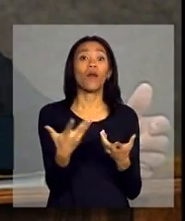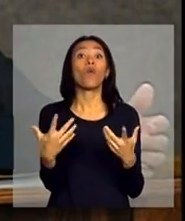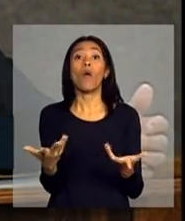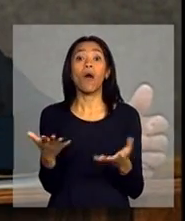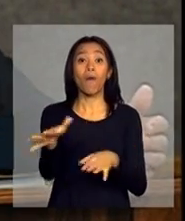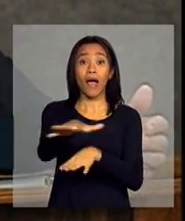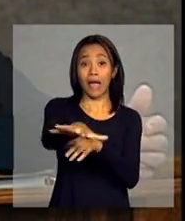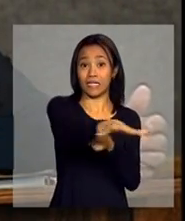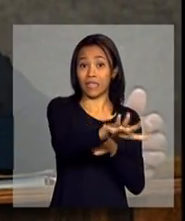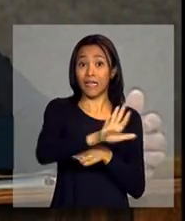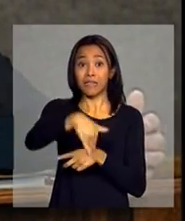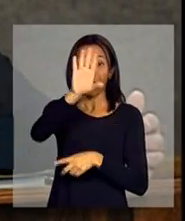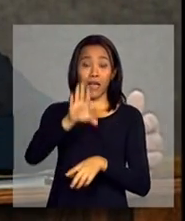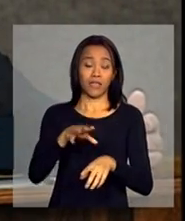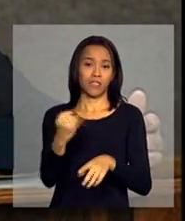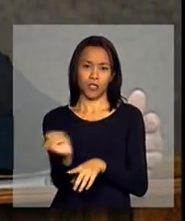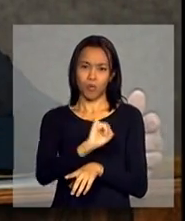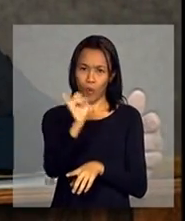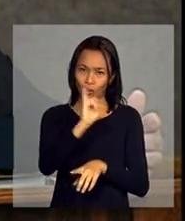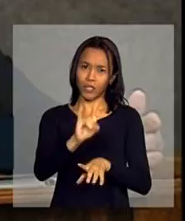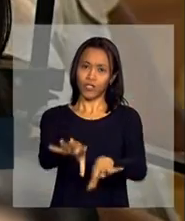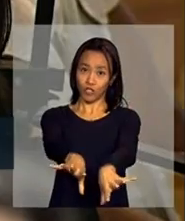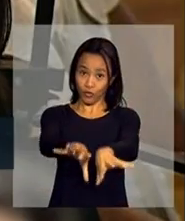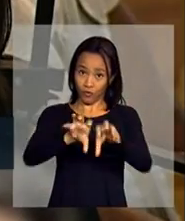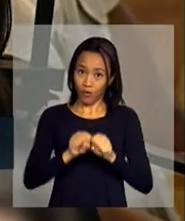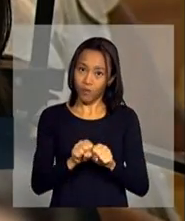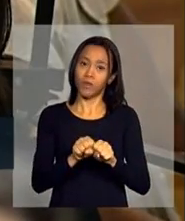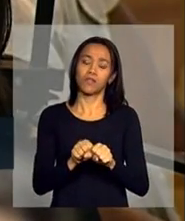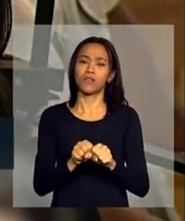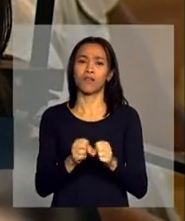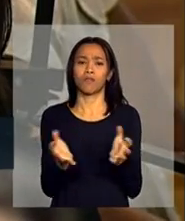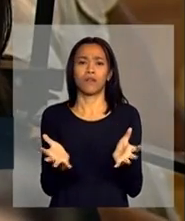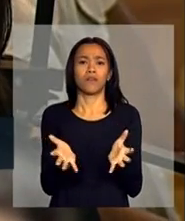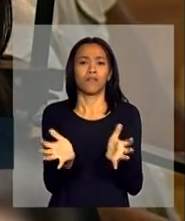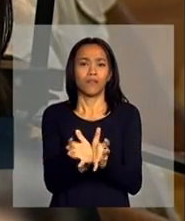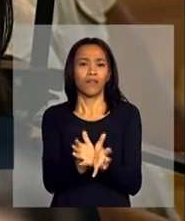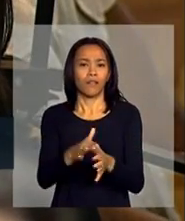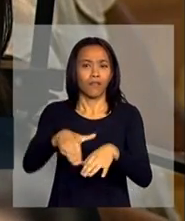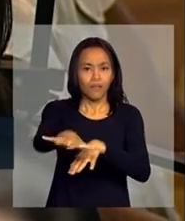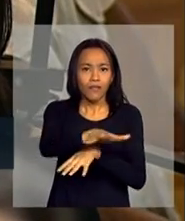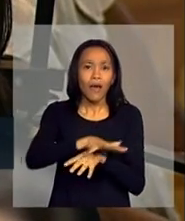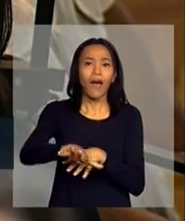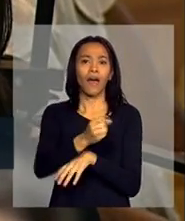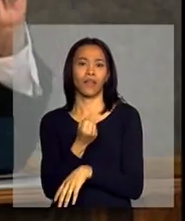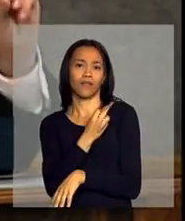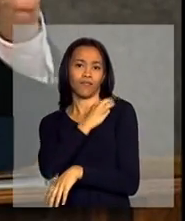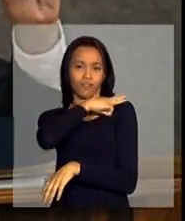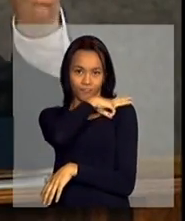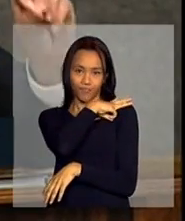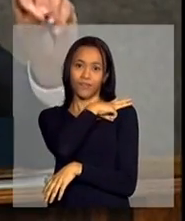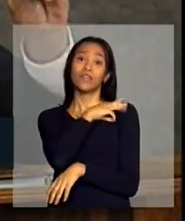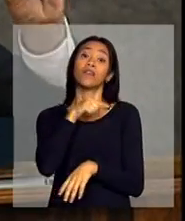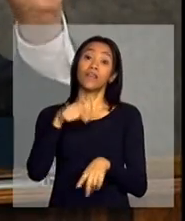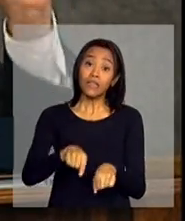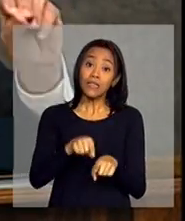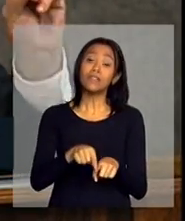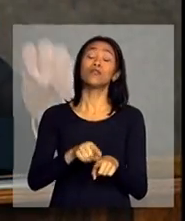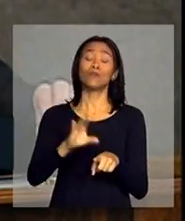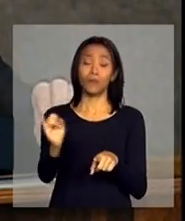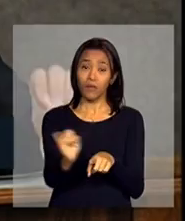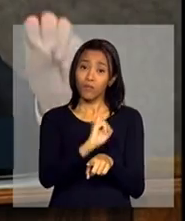profissional no âmbito, no nível técnico e de nível médio de escolaridade. Então, esse eu acho que é um ponto